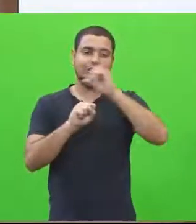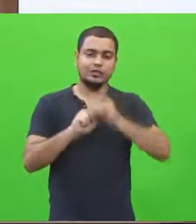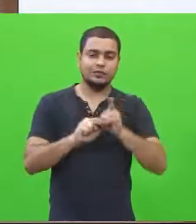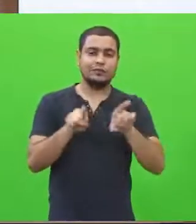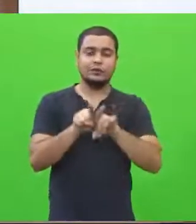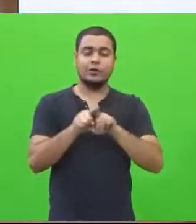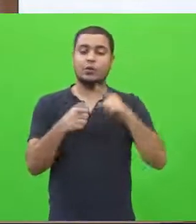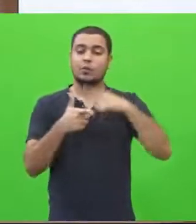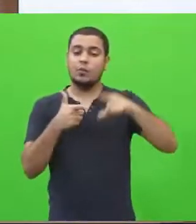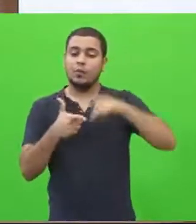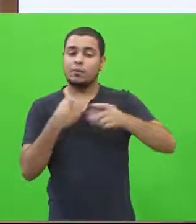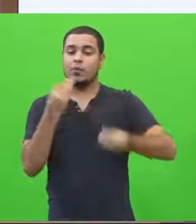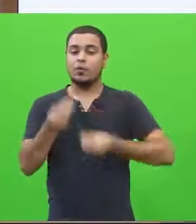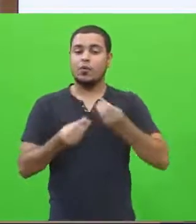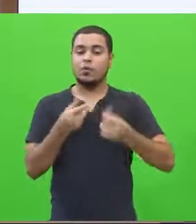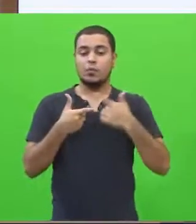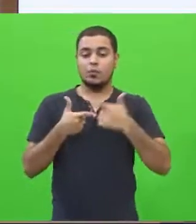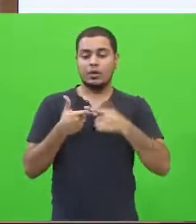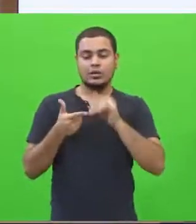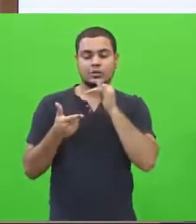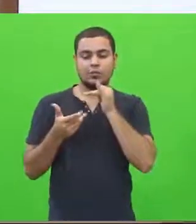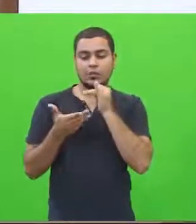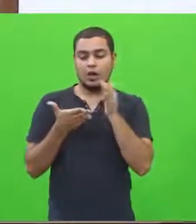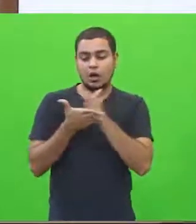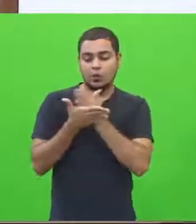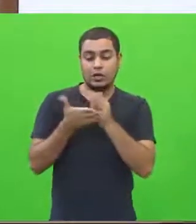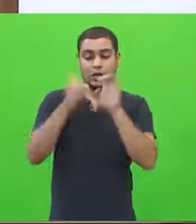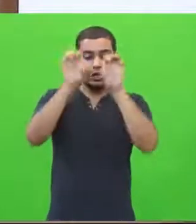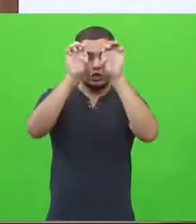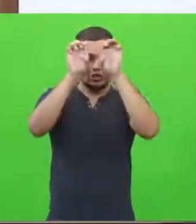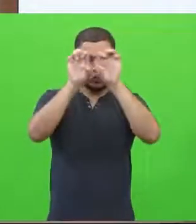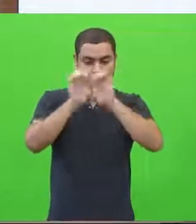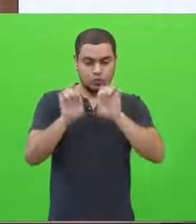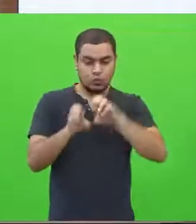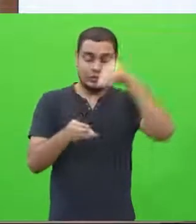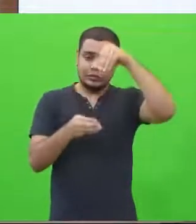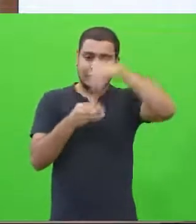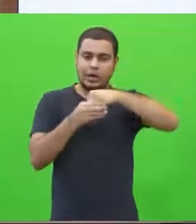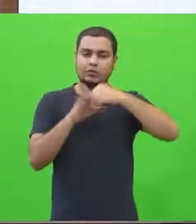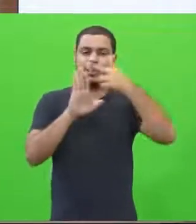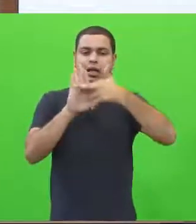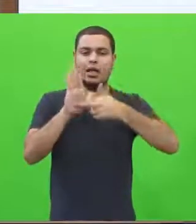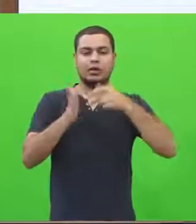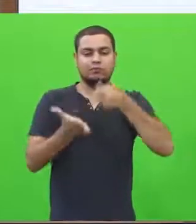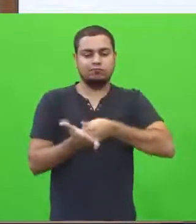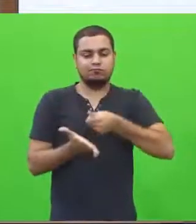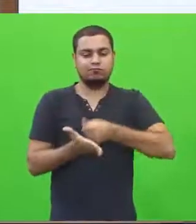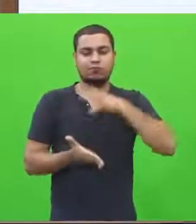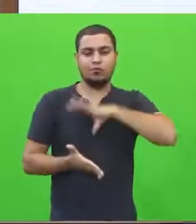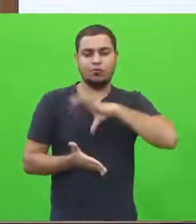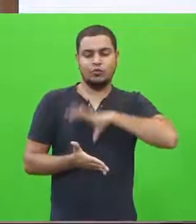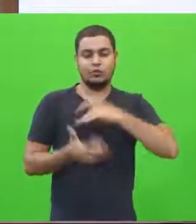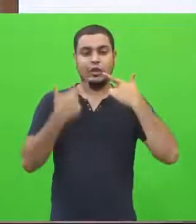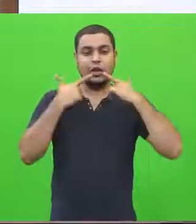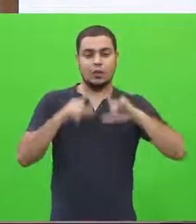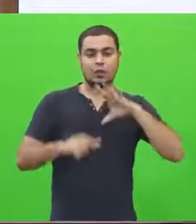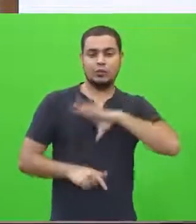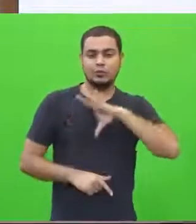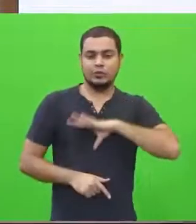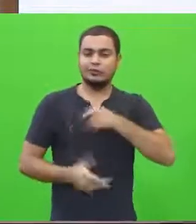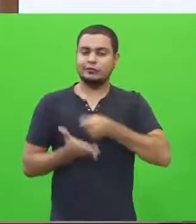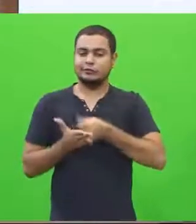Porque nós rejeitamos a parte estrutural interna de como somos cobradas em sala de aula, não é mesmo?